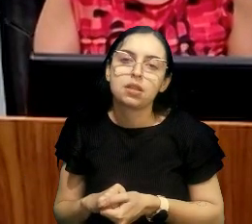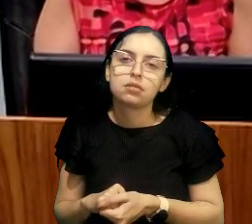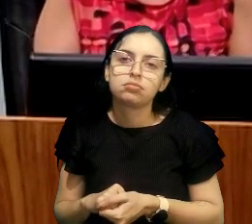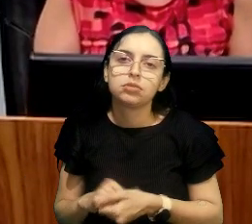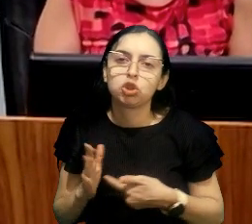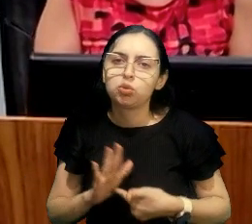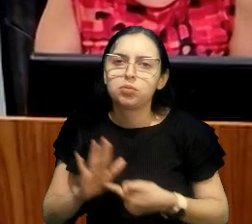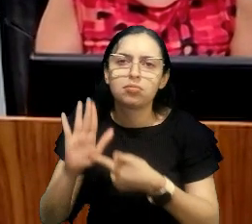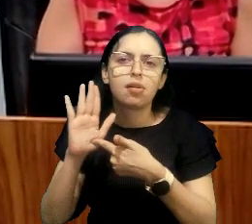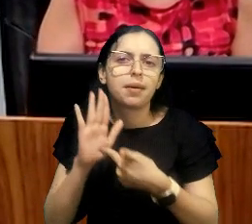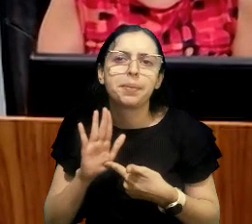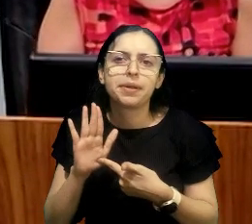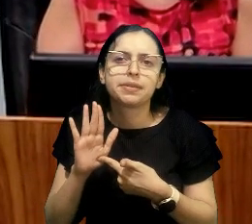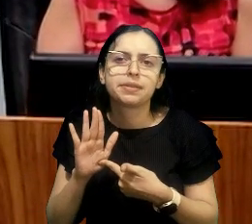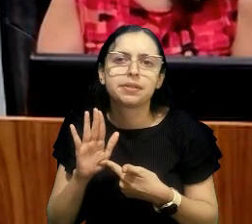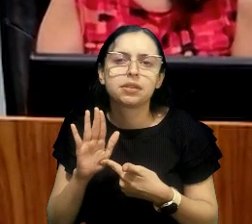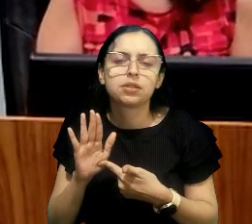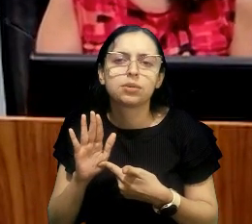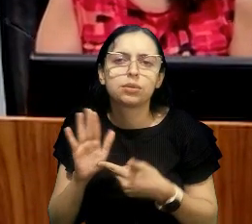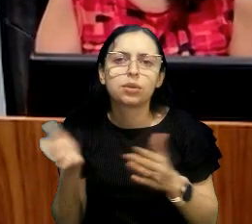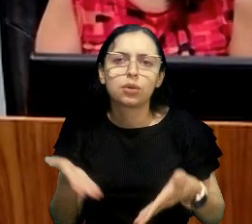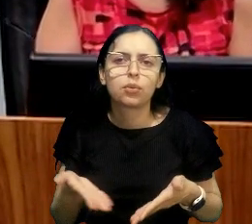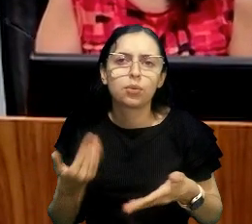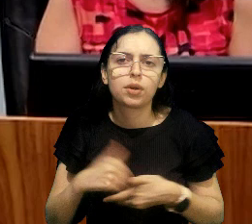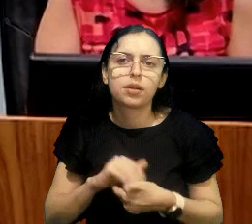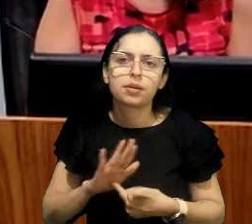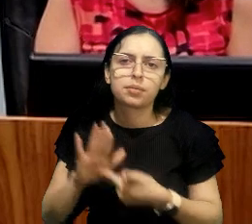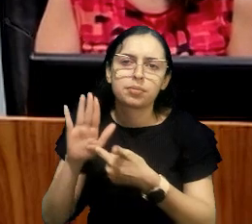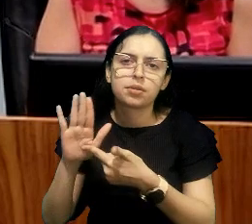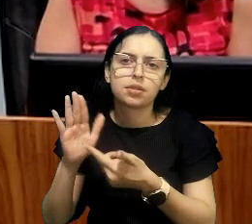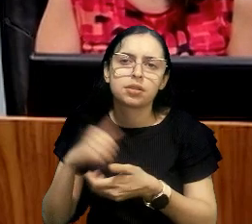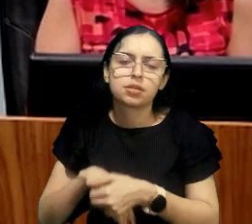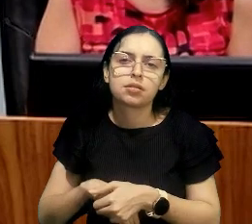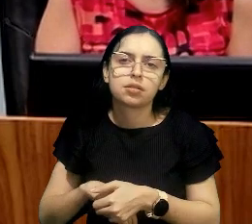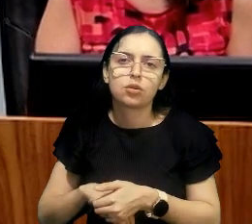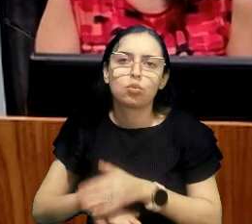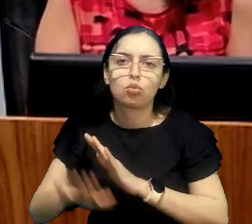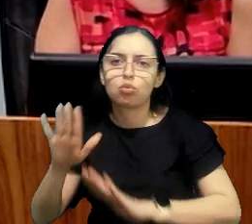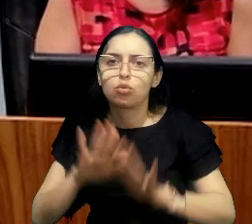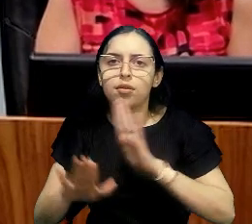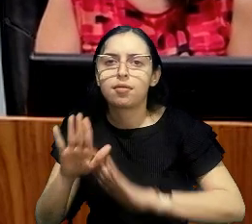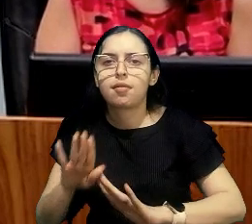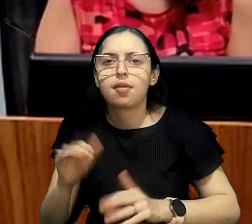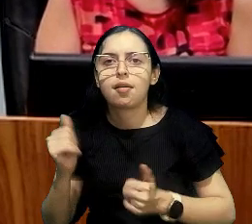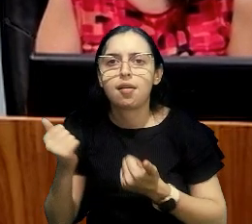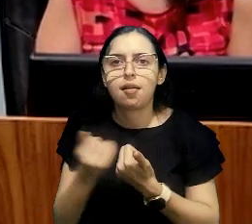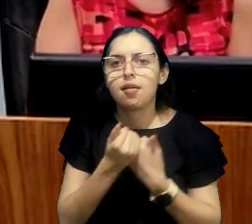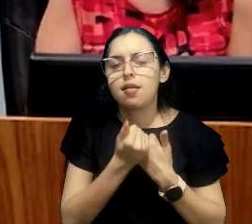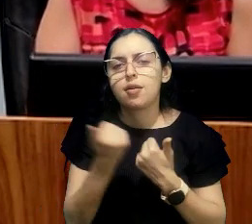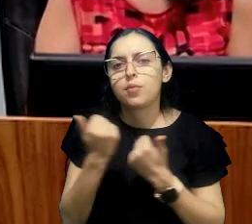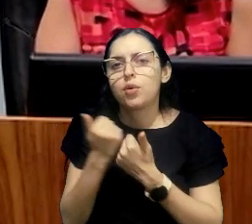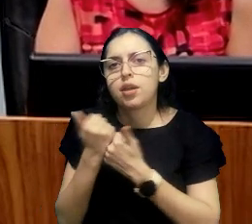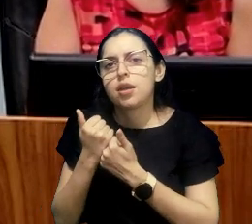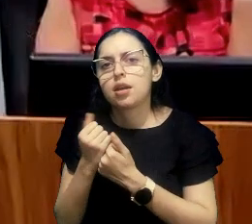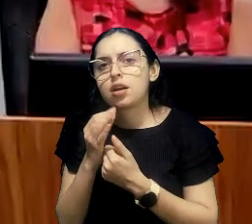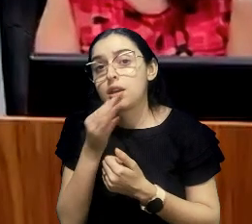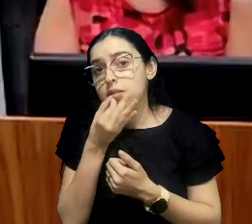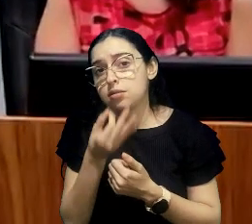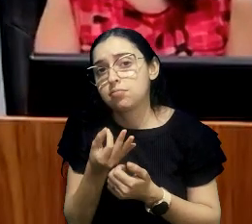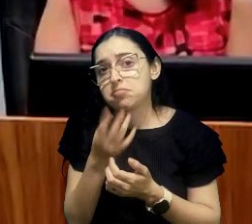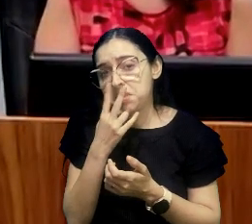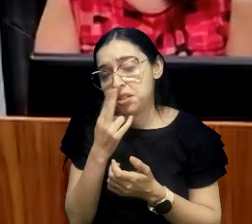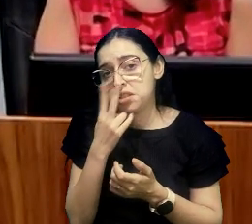disposição, nos colocamos à disposição para auxiliar naquilo que acharem que podemos.